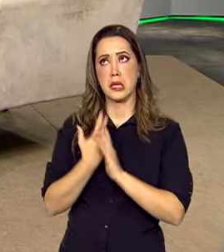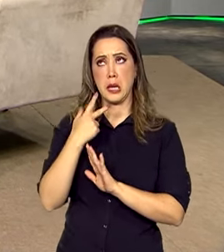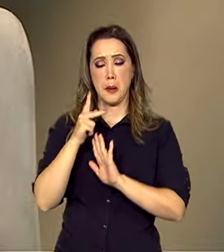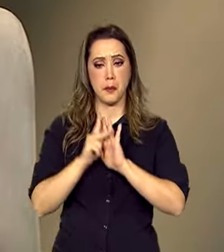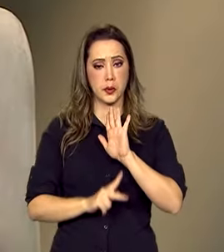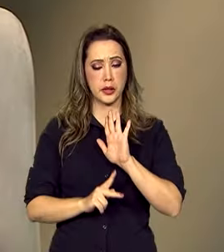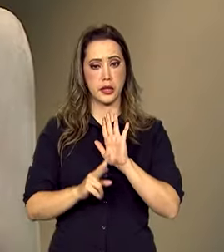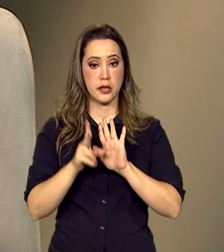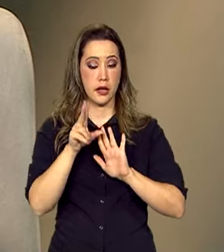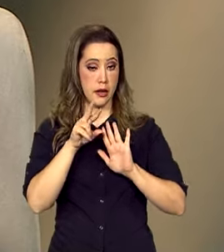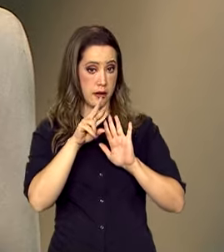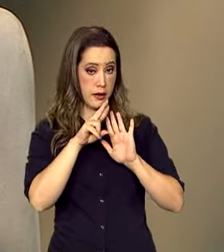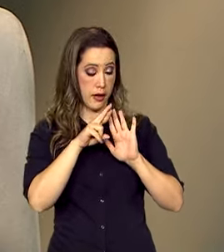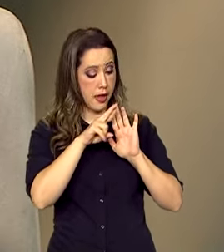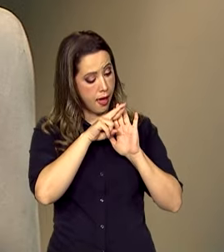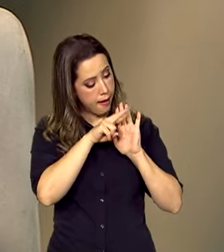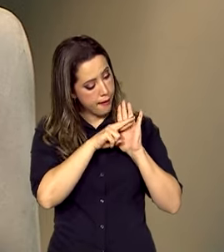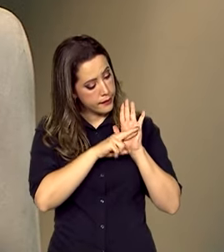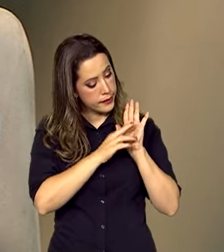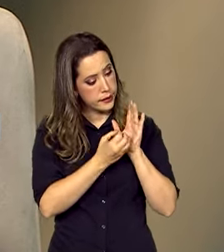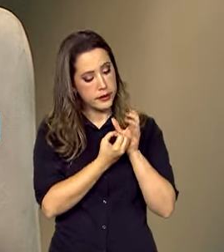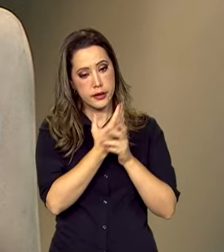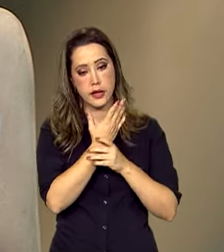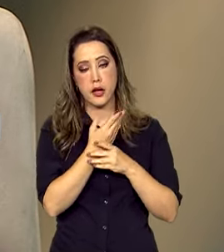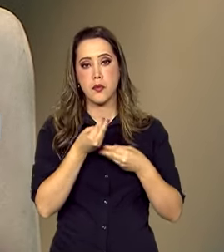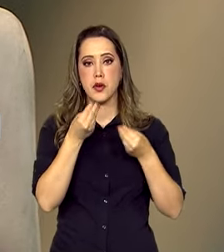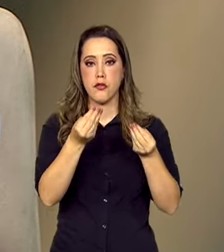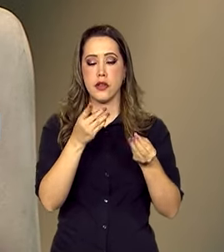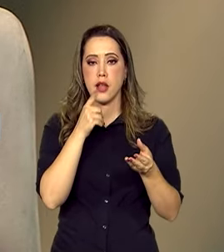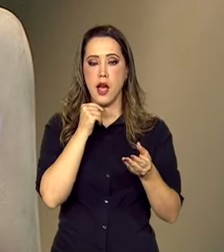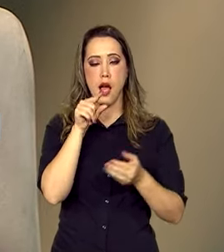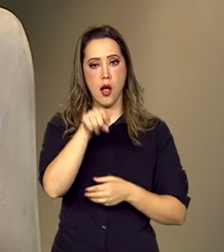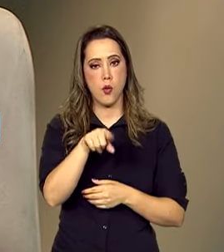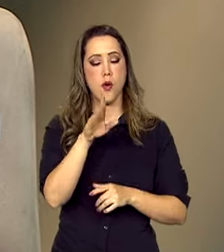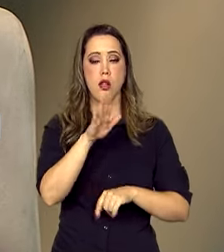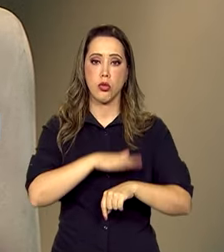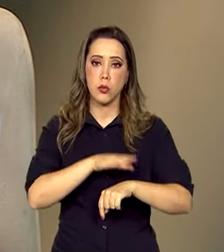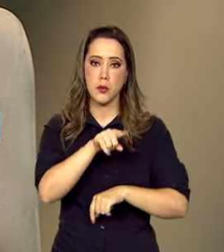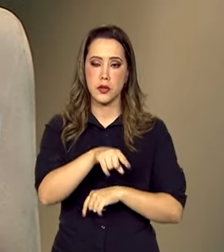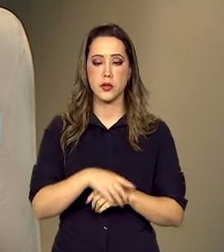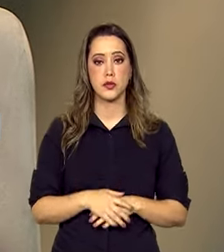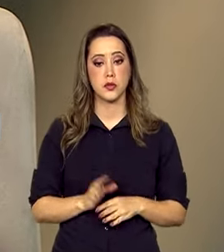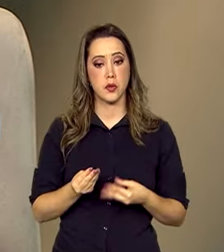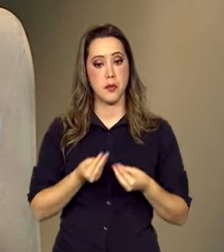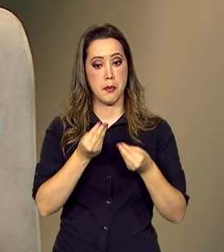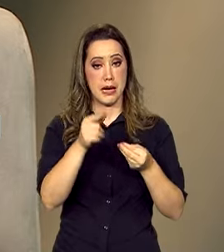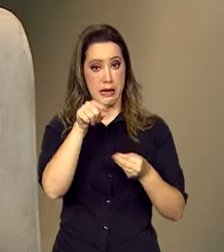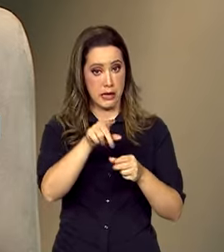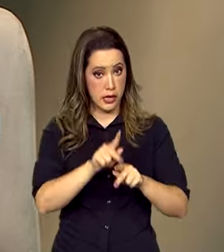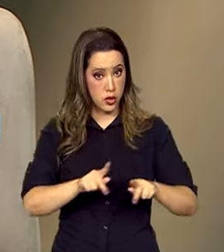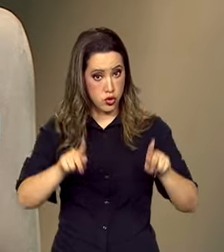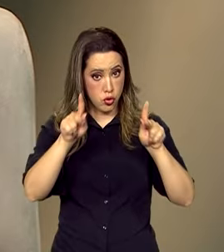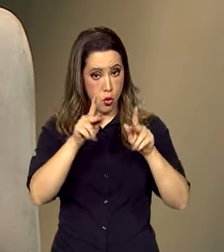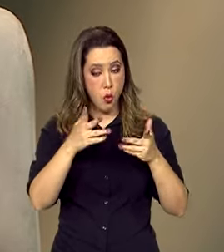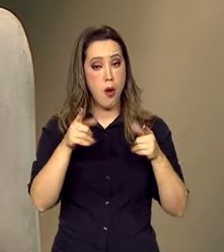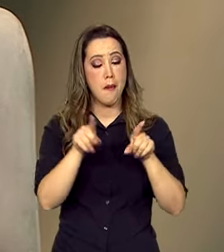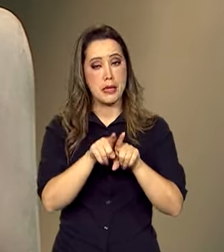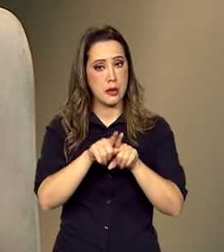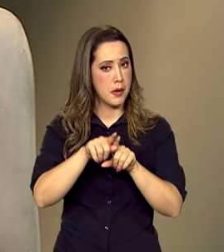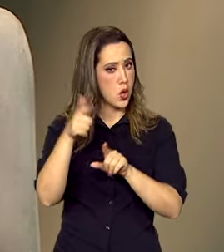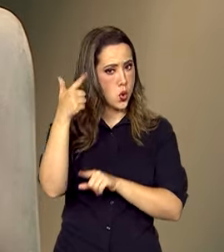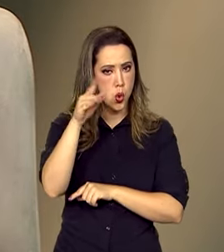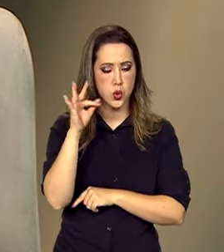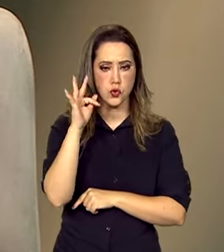regrando o acesso à água naquele momento. Não só para aquele show, para os shows